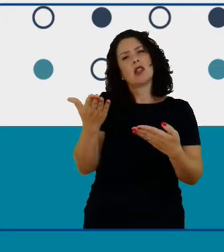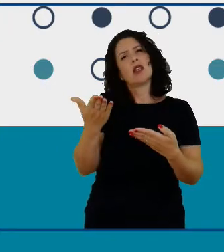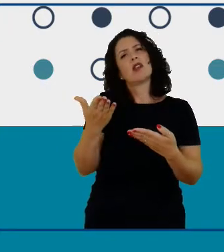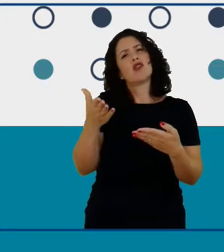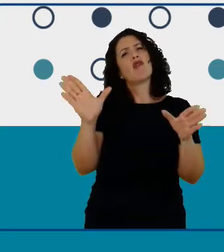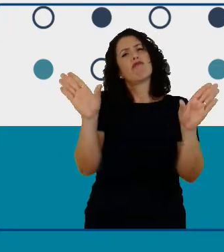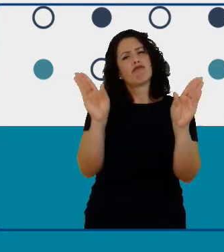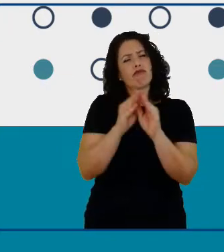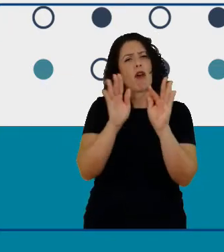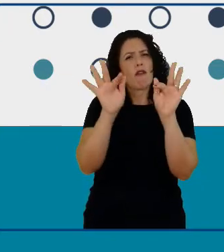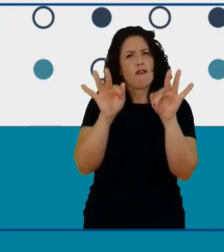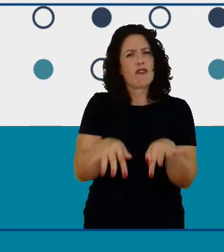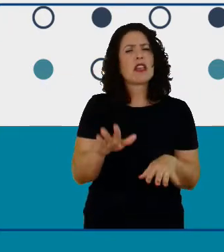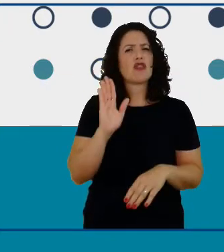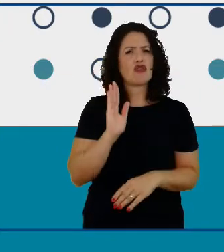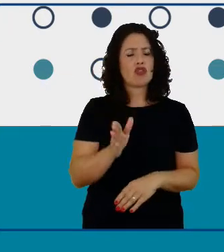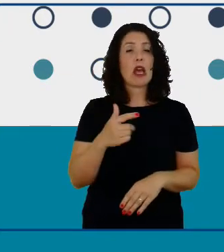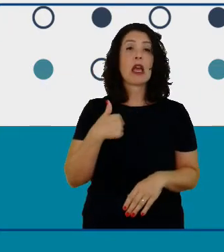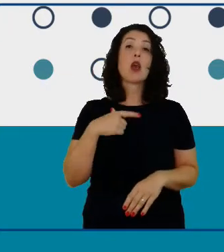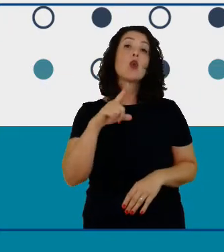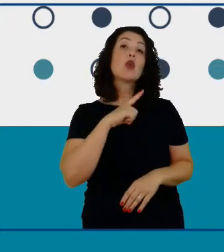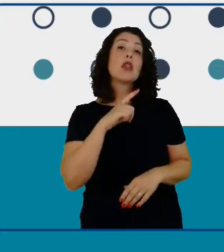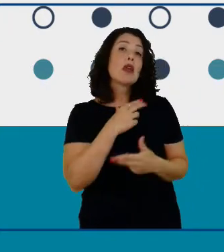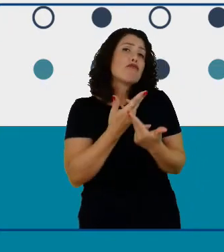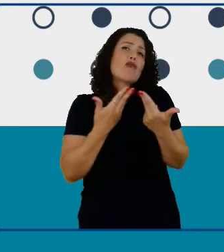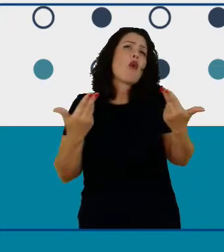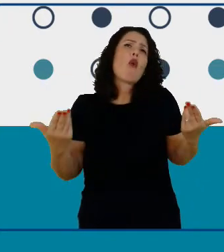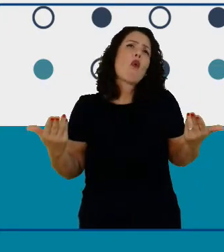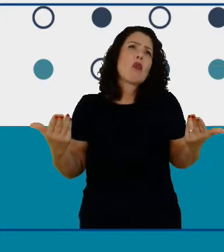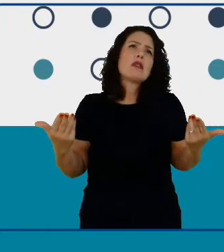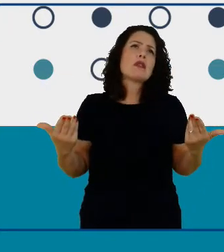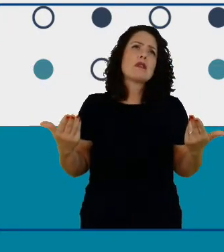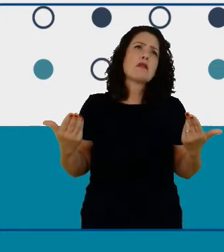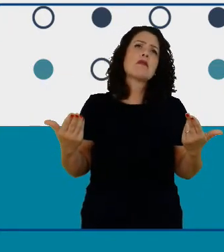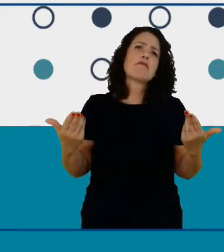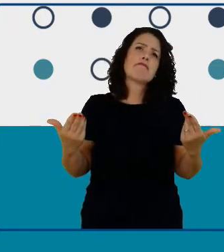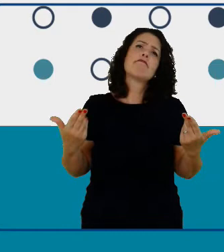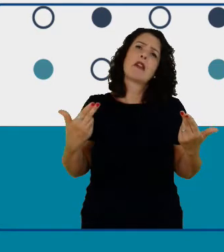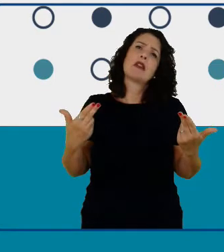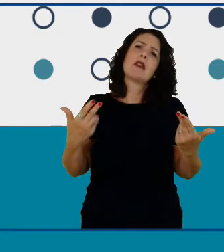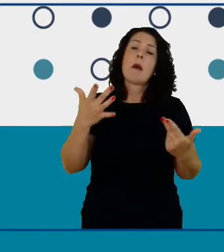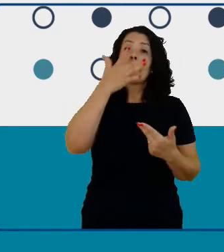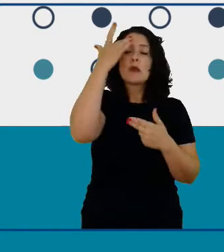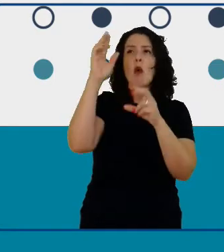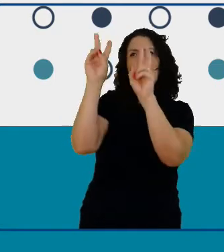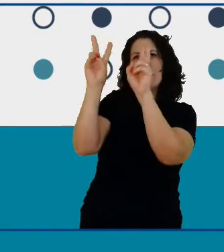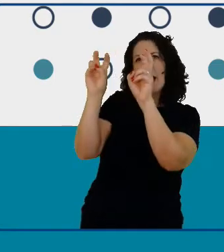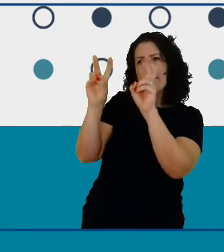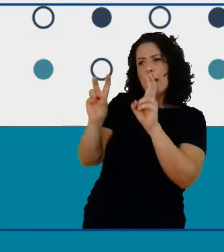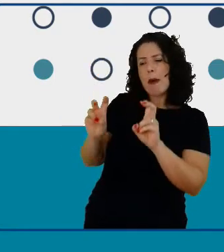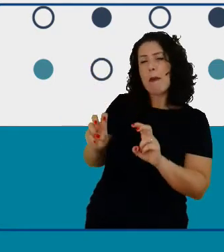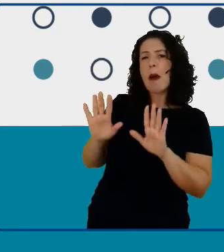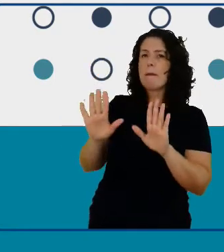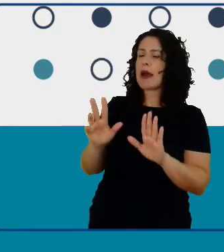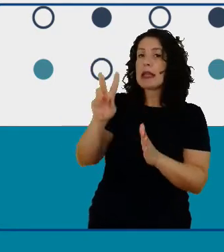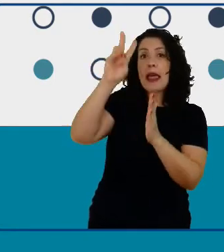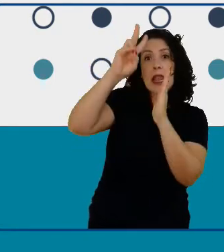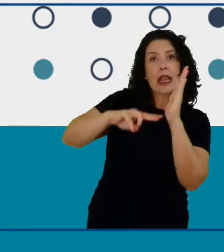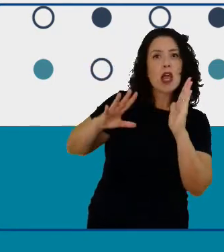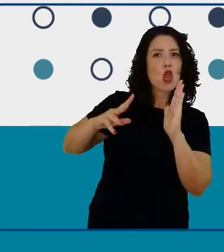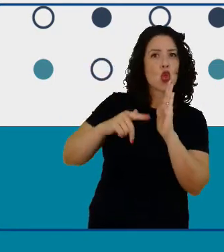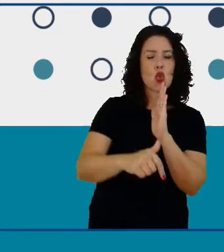slide eu tenho algumas citações aqui claro que eu não vou ler todas por causa do tempo mas